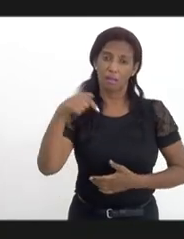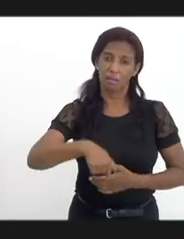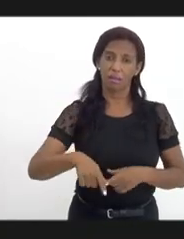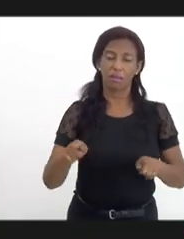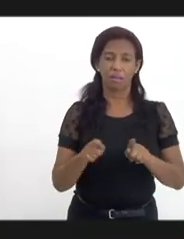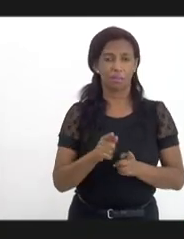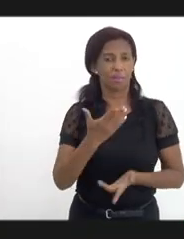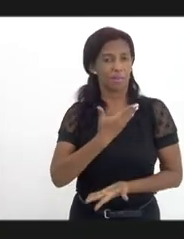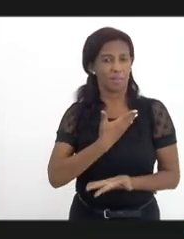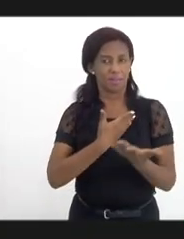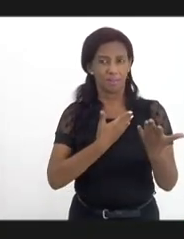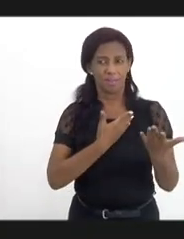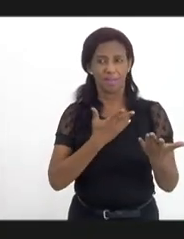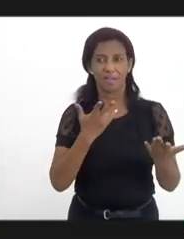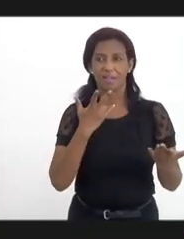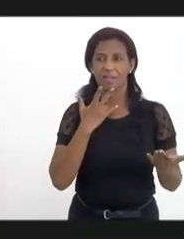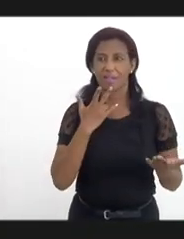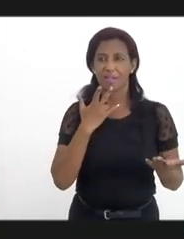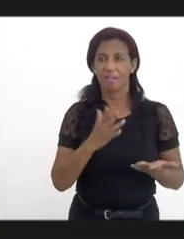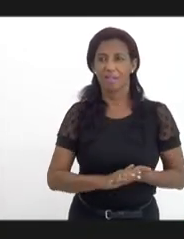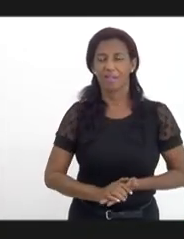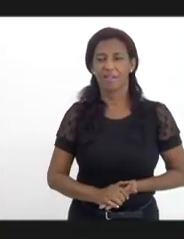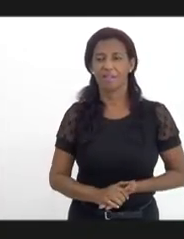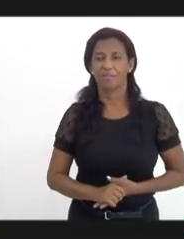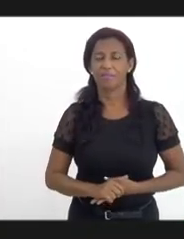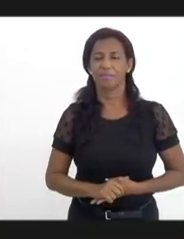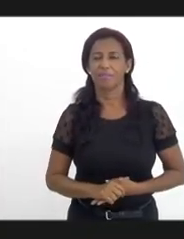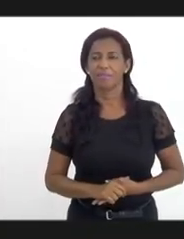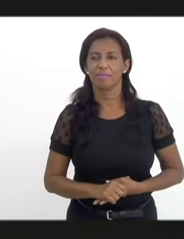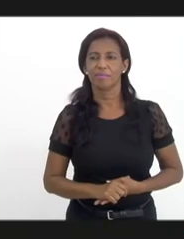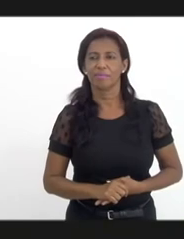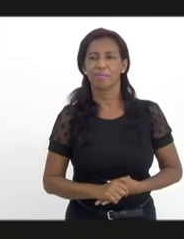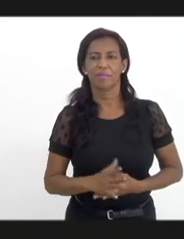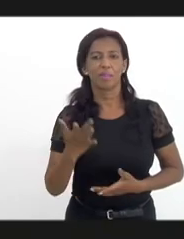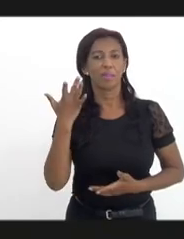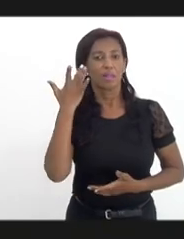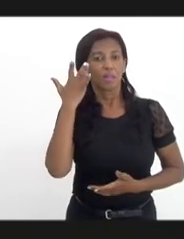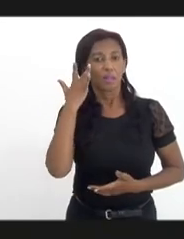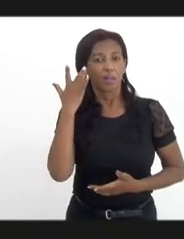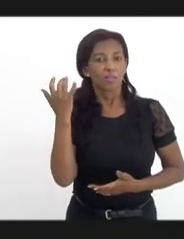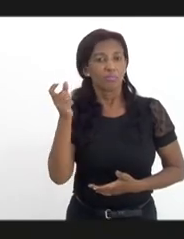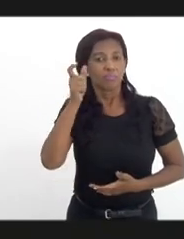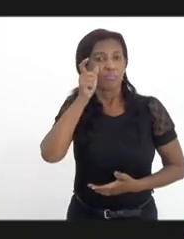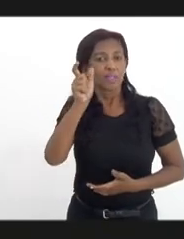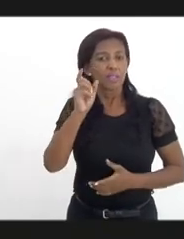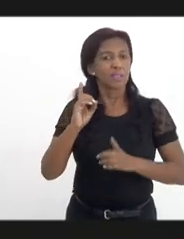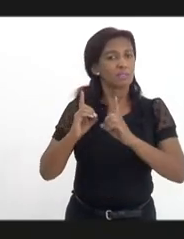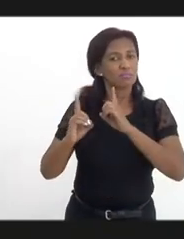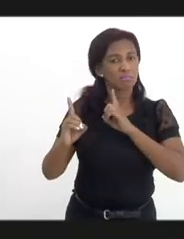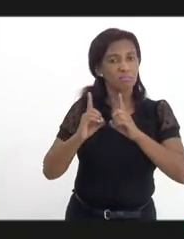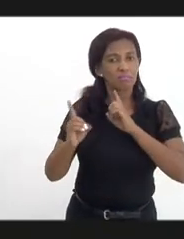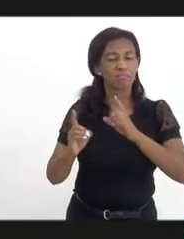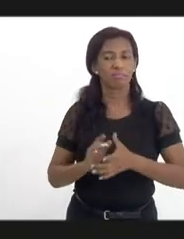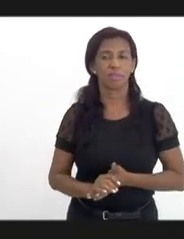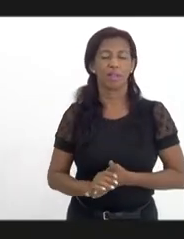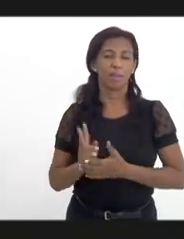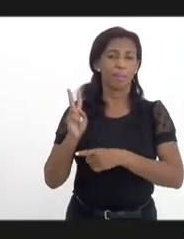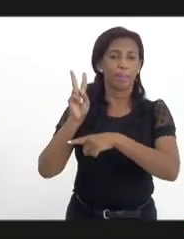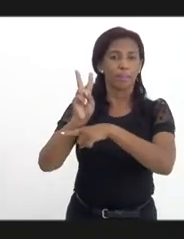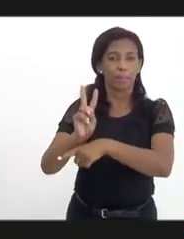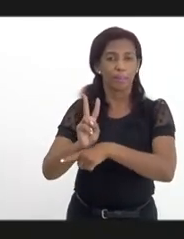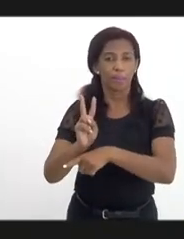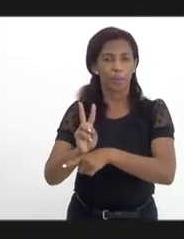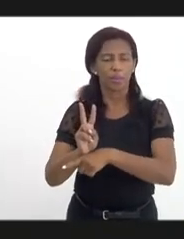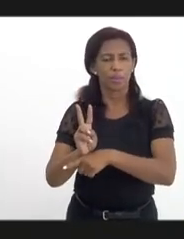a nossa colega colocou três folhas, já anotei mais sete folhas, porque eu achei muito interessante esse debate, essa questão da prevenção do